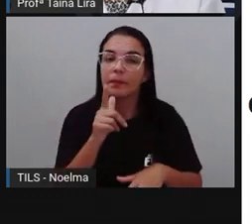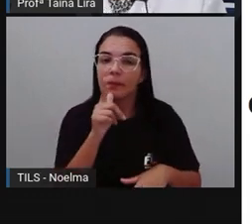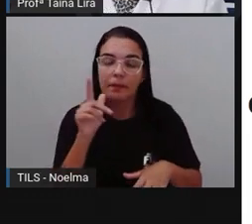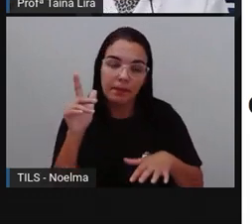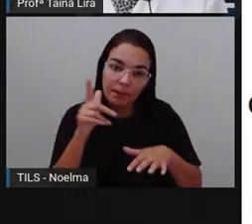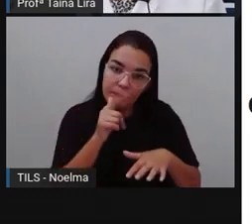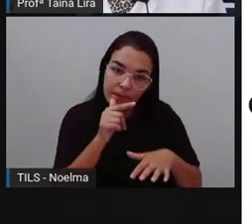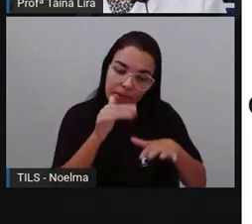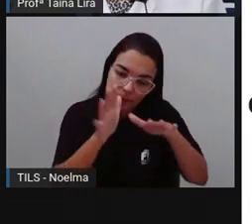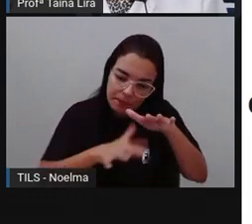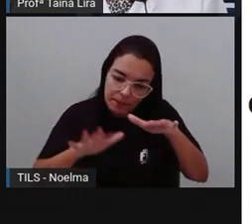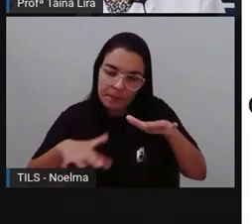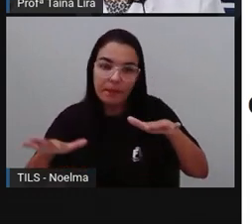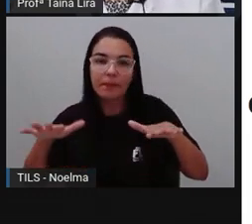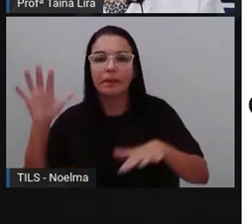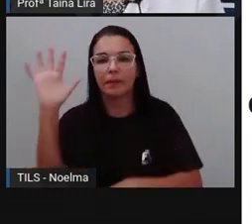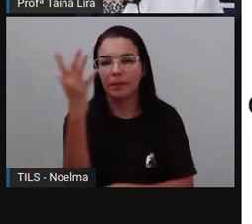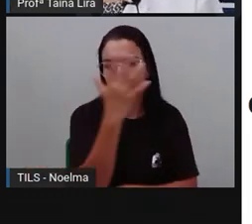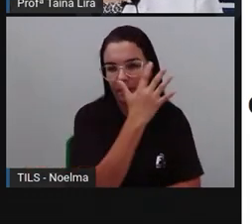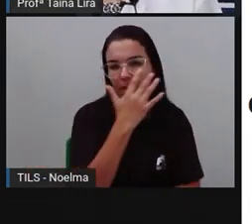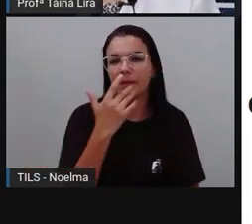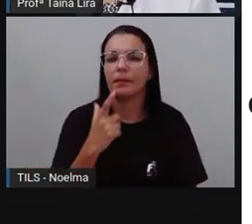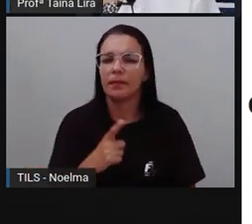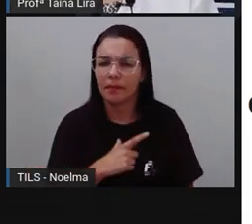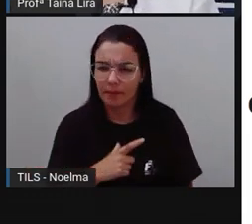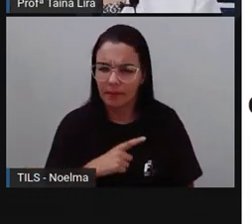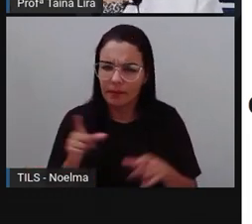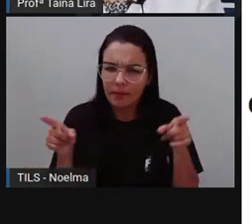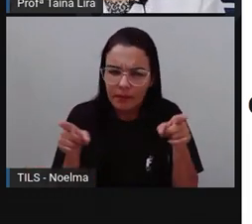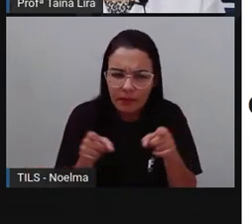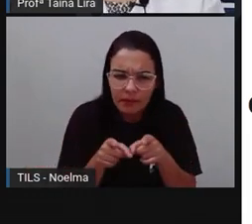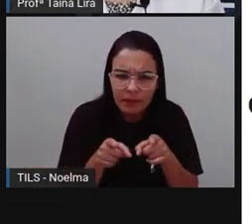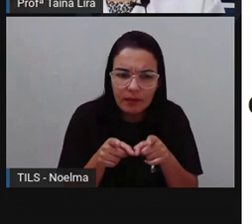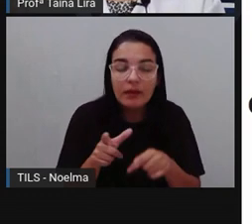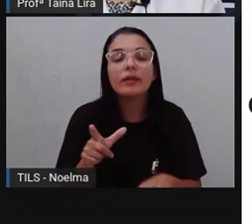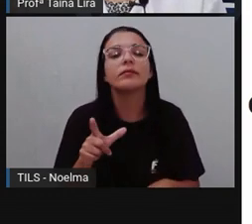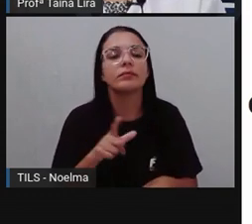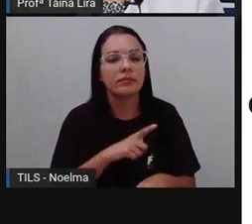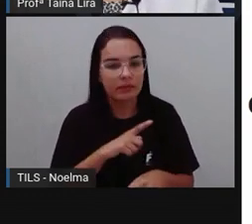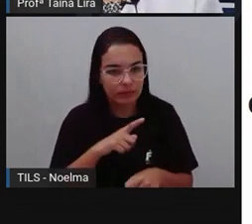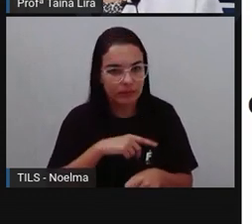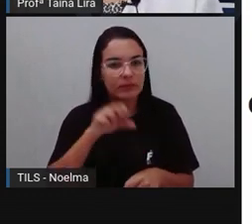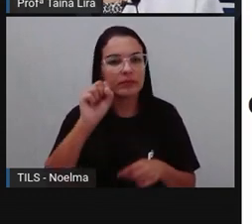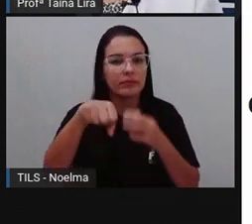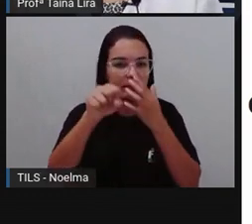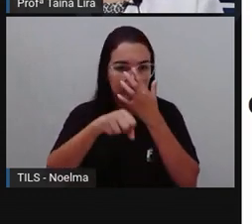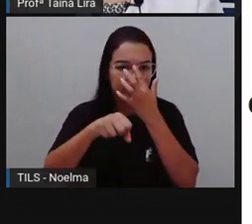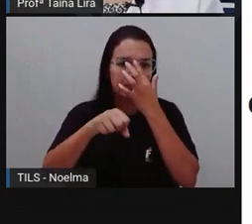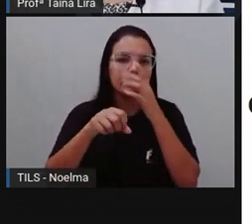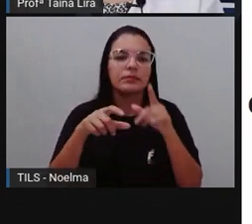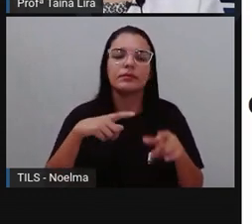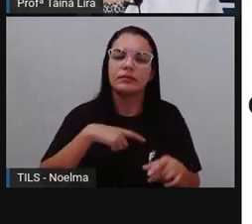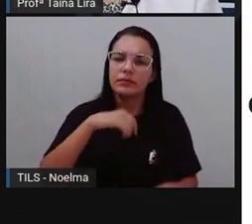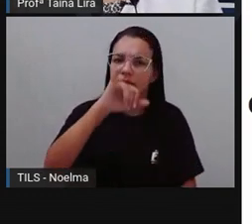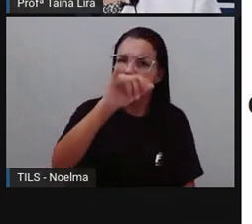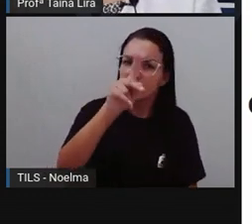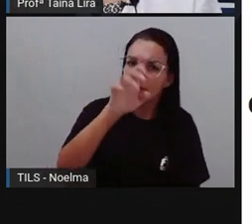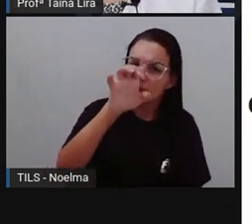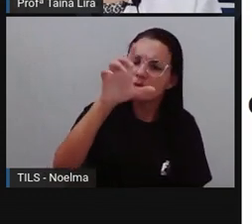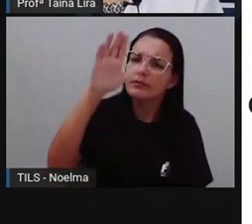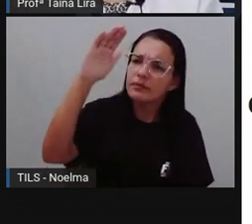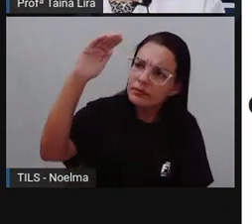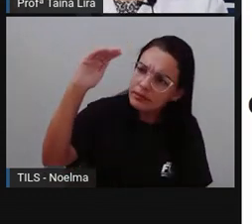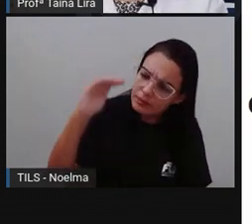Ou, Pró, Mas nós temos algas marinhas menores? Temos, tá? Temos IP menor, Temos cacto menor,